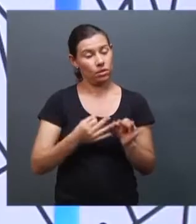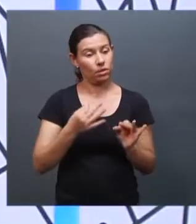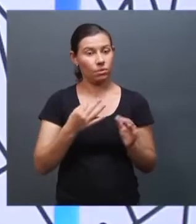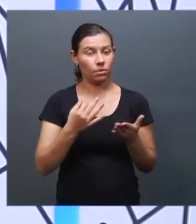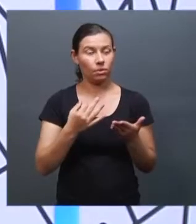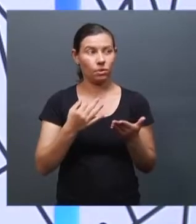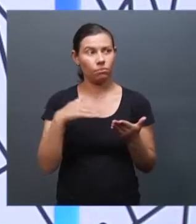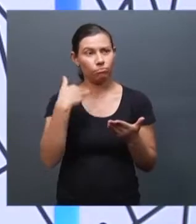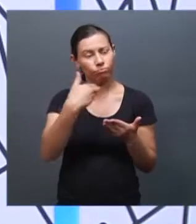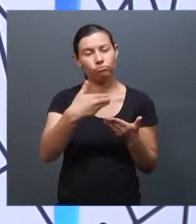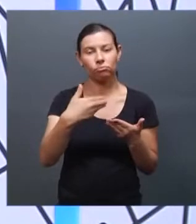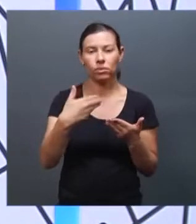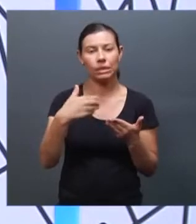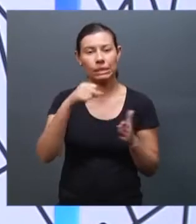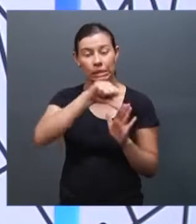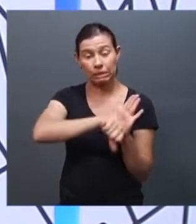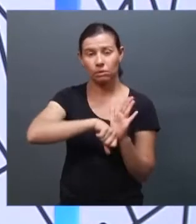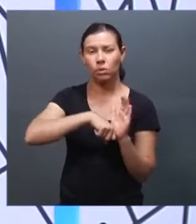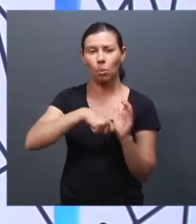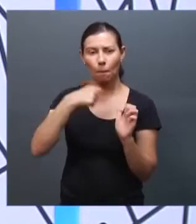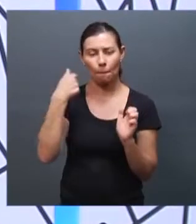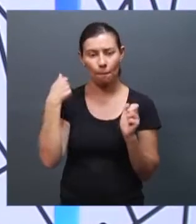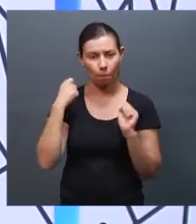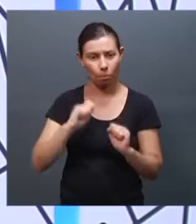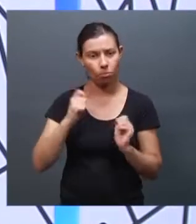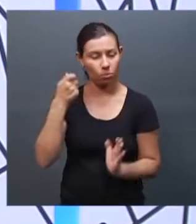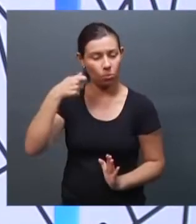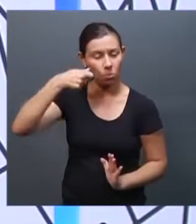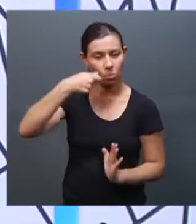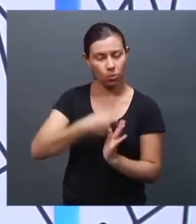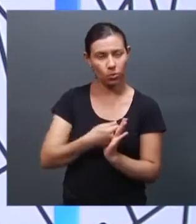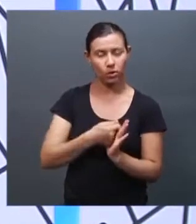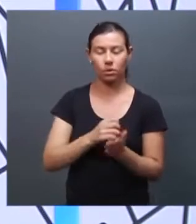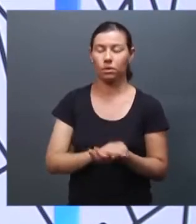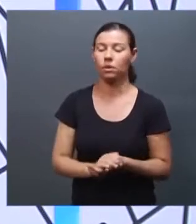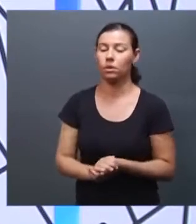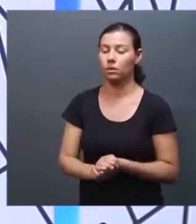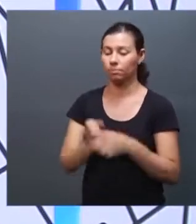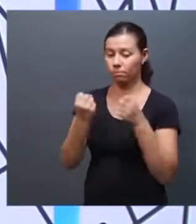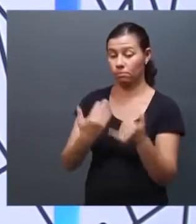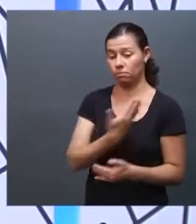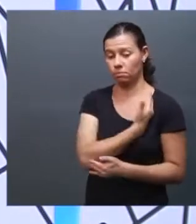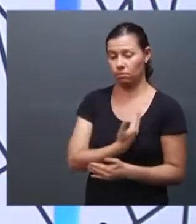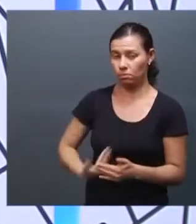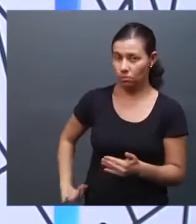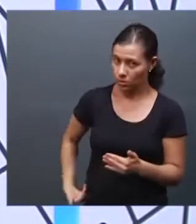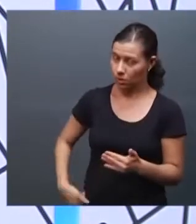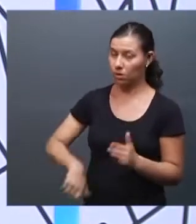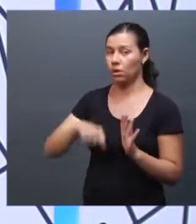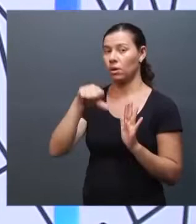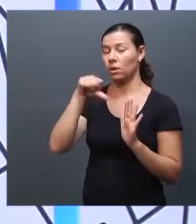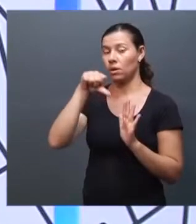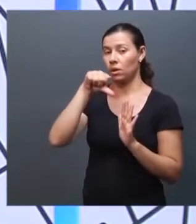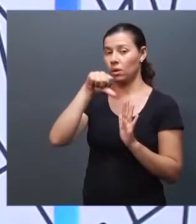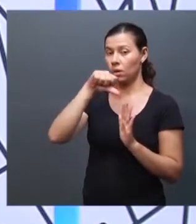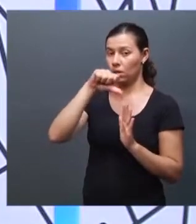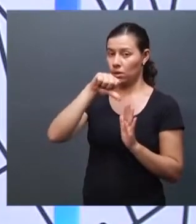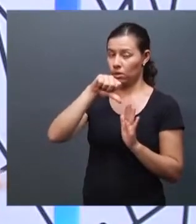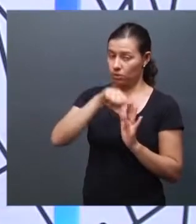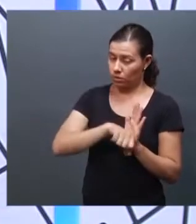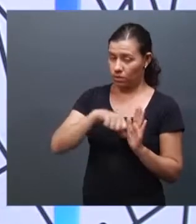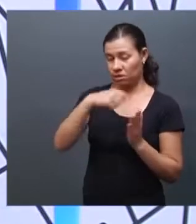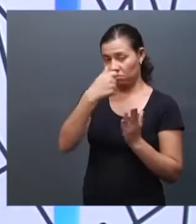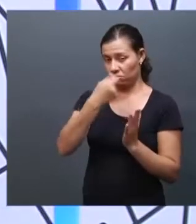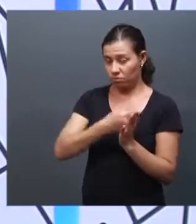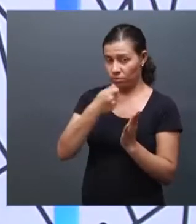Então, essa questão de um estado punitivista tem produzido divisão dentro